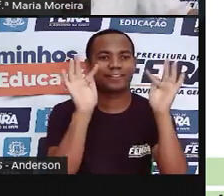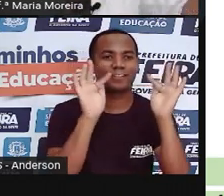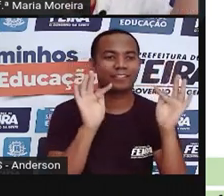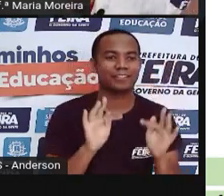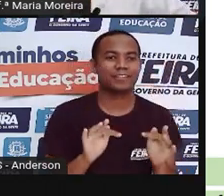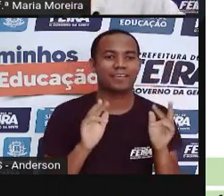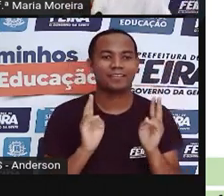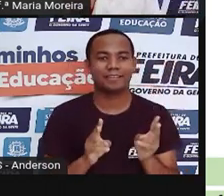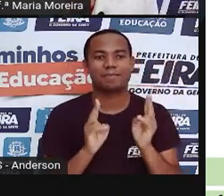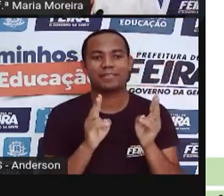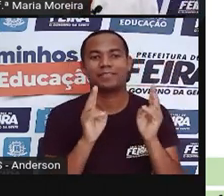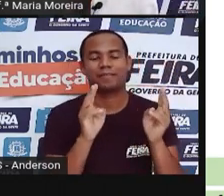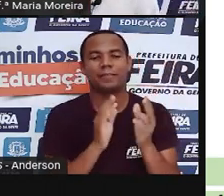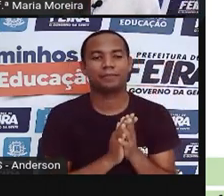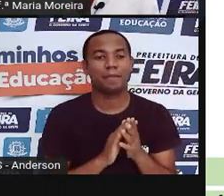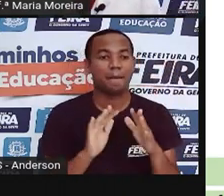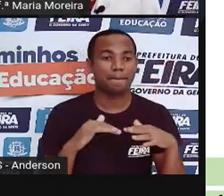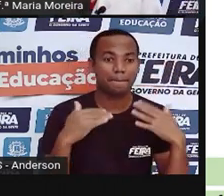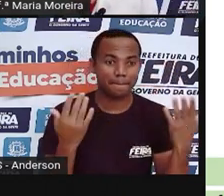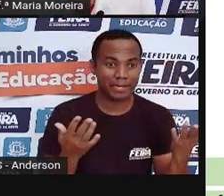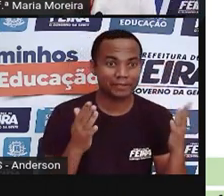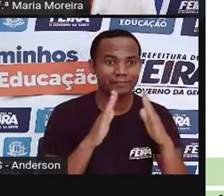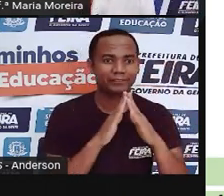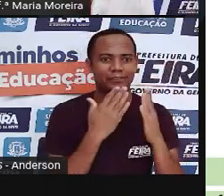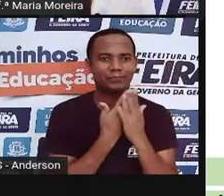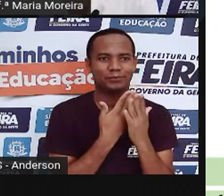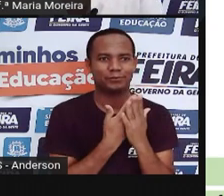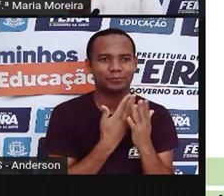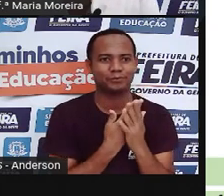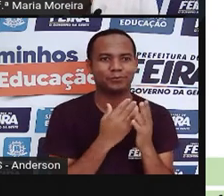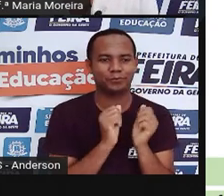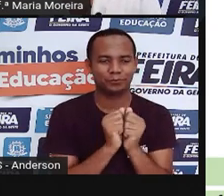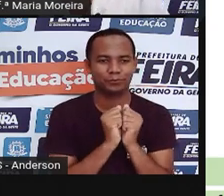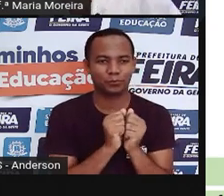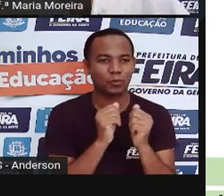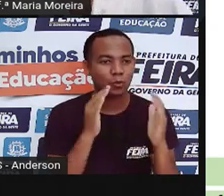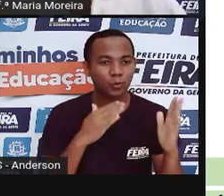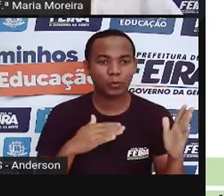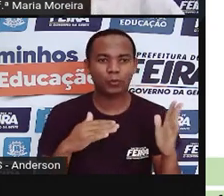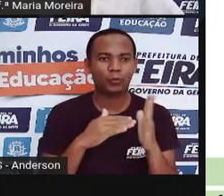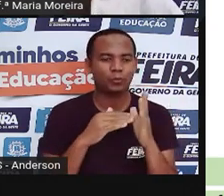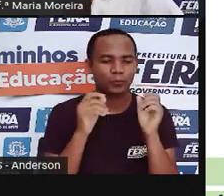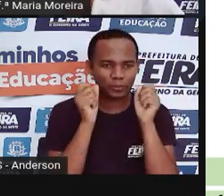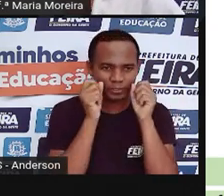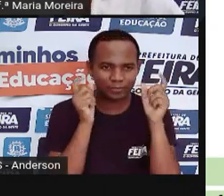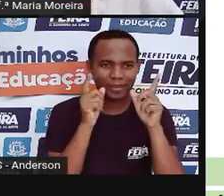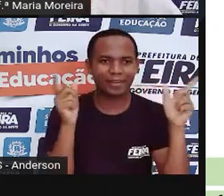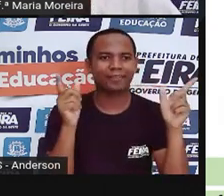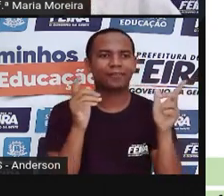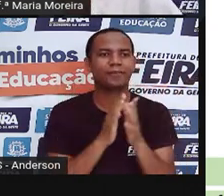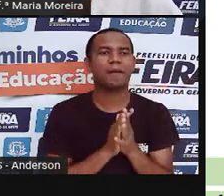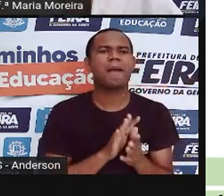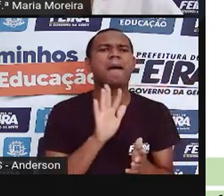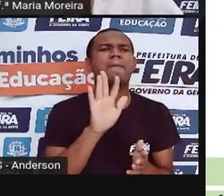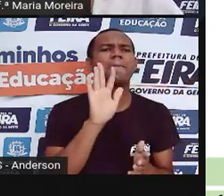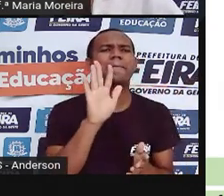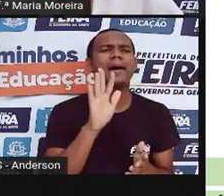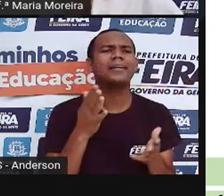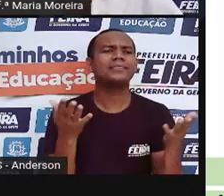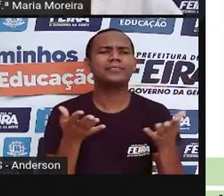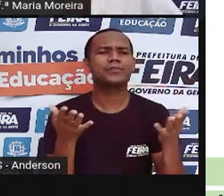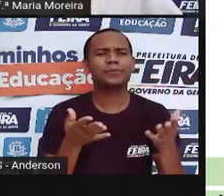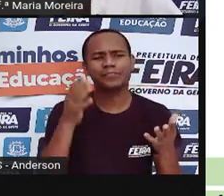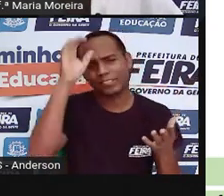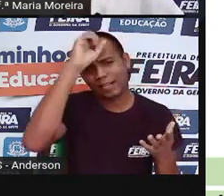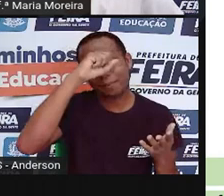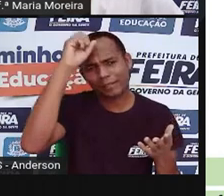sempre lado a lado! E mais uma aula com vocês! Todo mundo esperto e o que será, Anderson, que vamos aprender hoje?